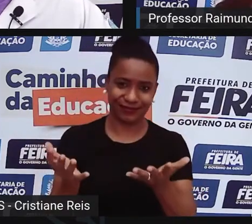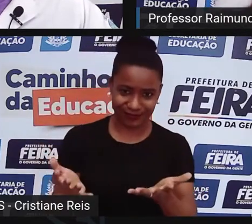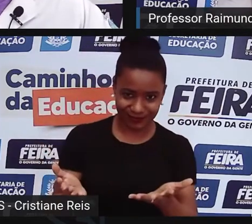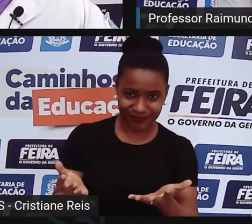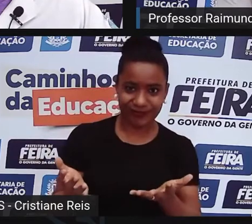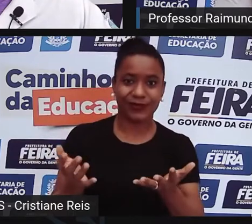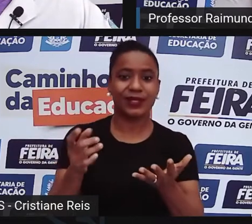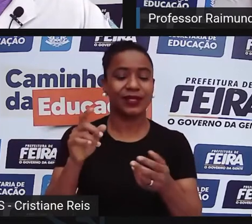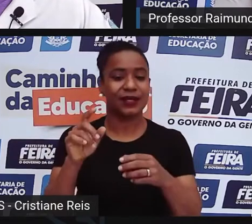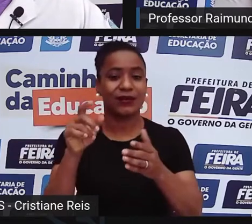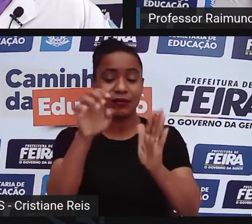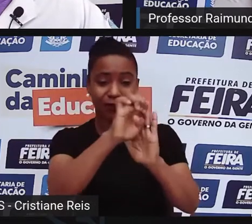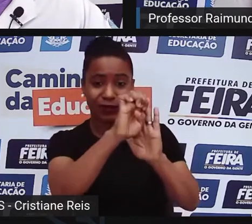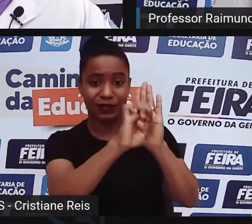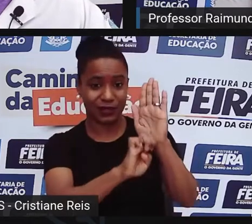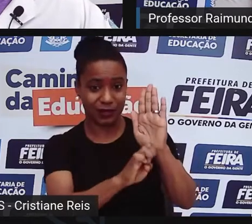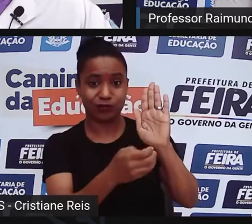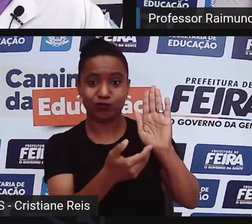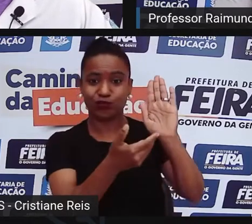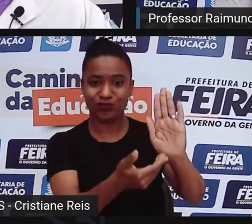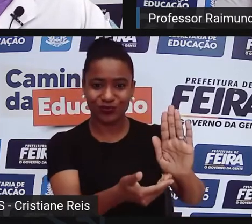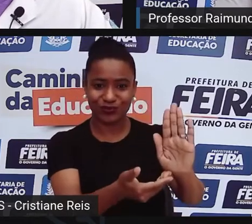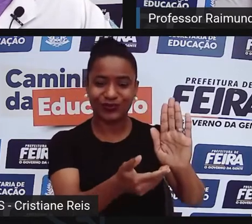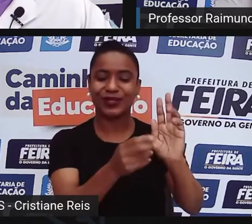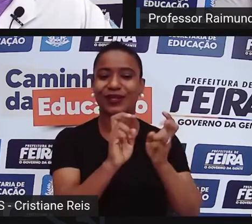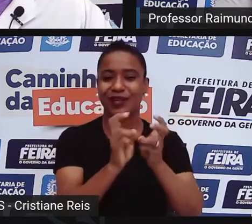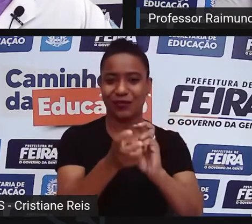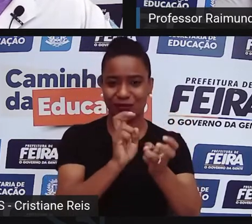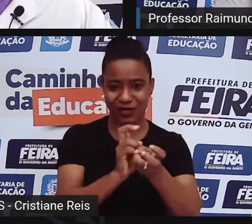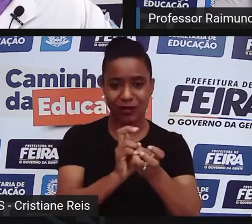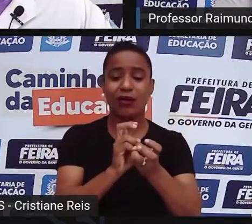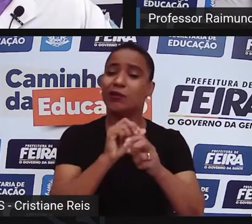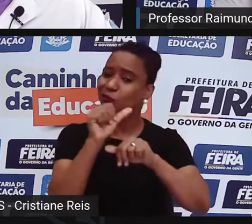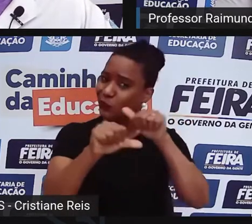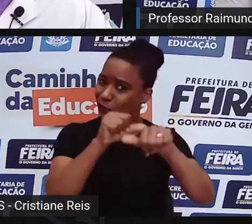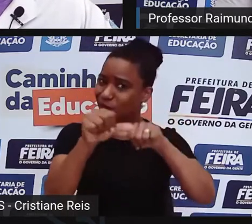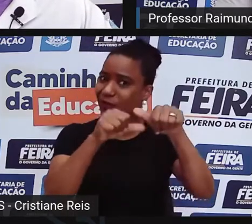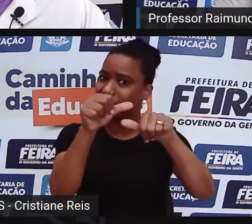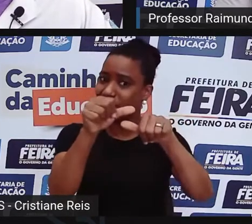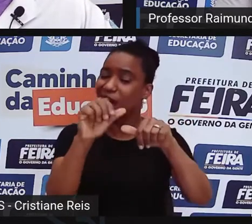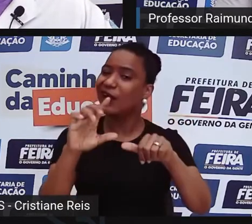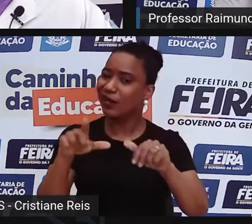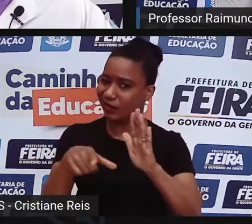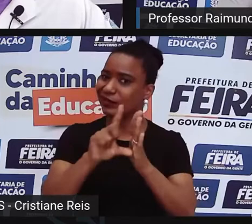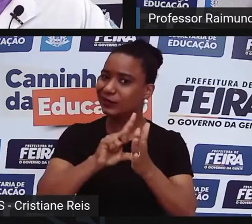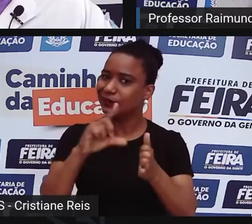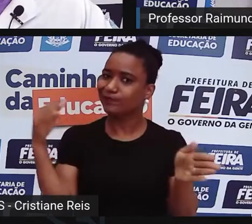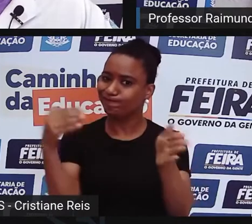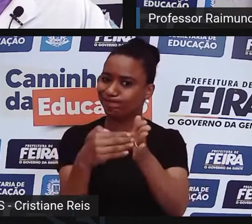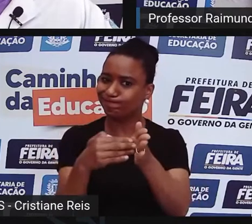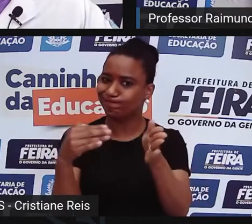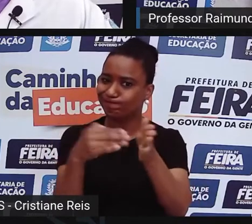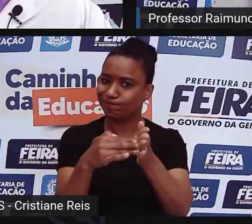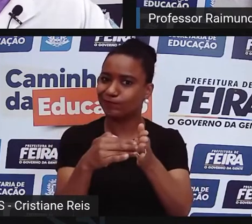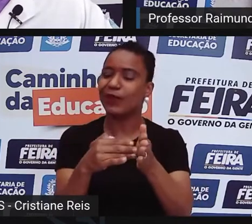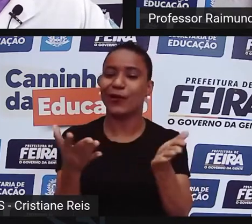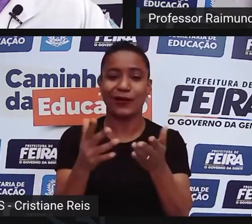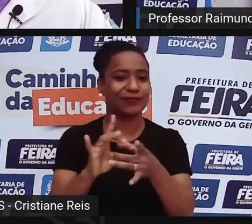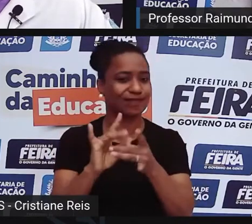escrevem lá no edital, então algumas coisas mudaram, que era mais restrita. Que bom, que bom.